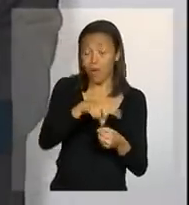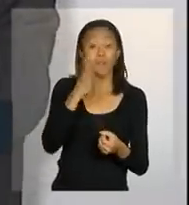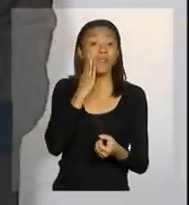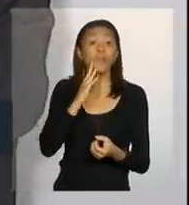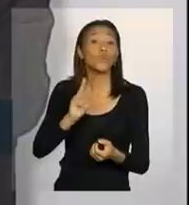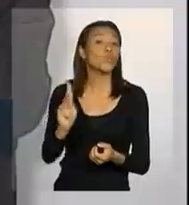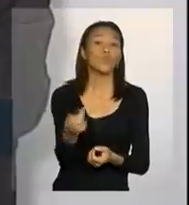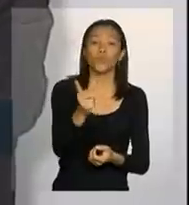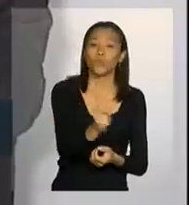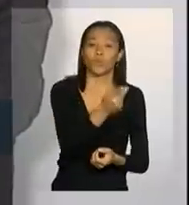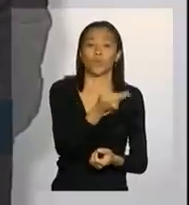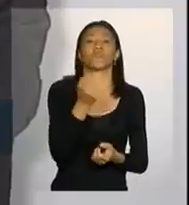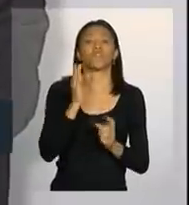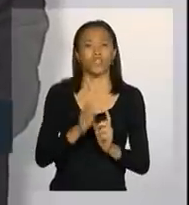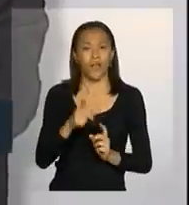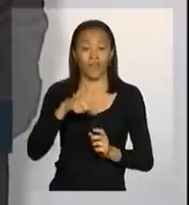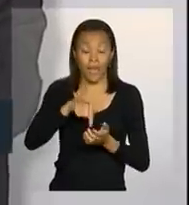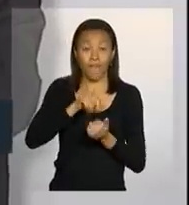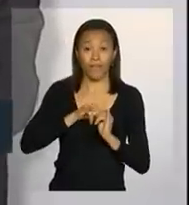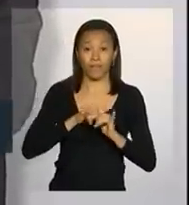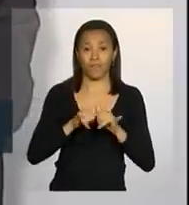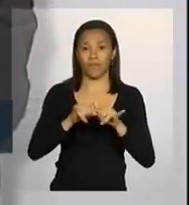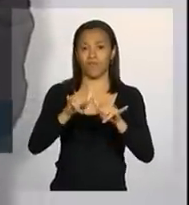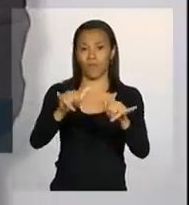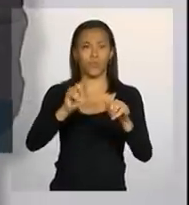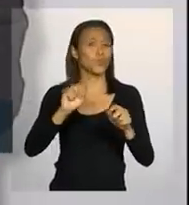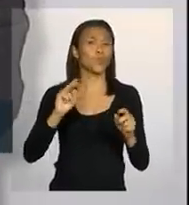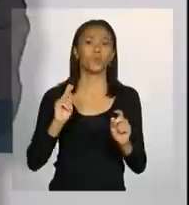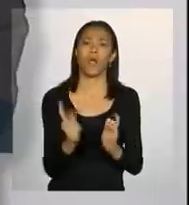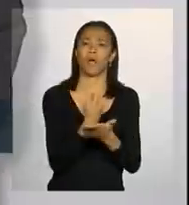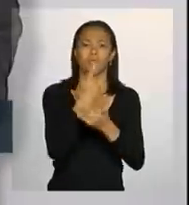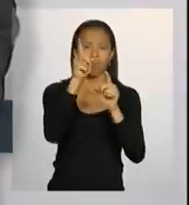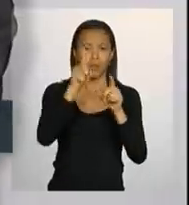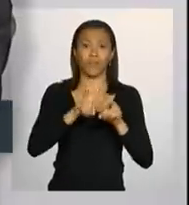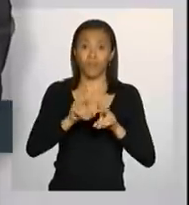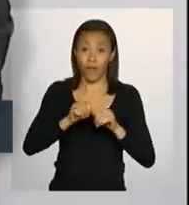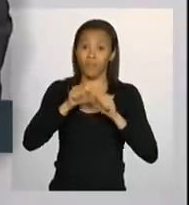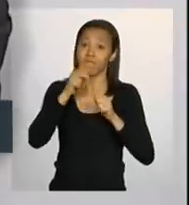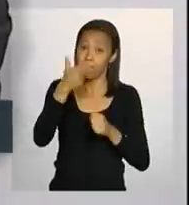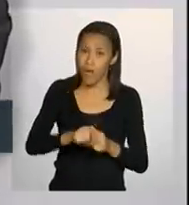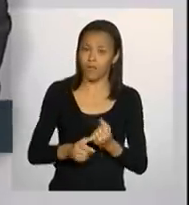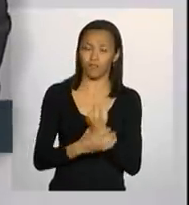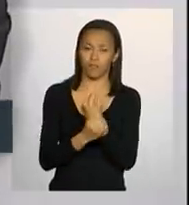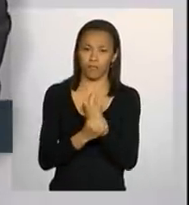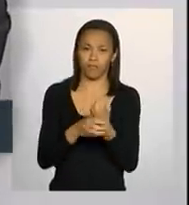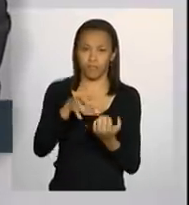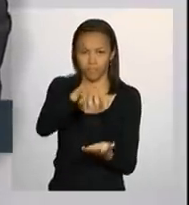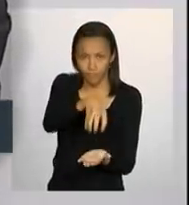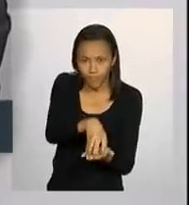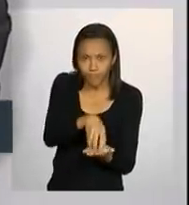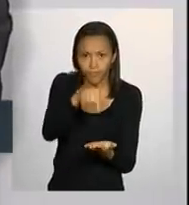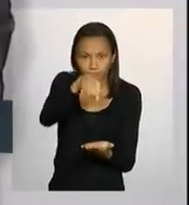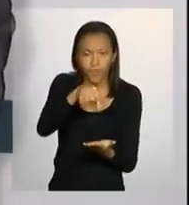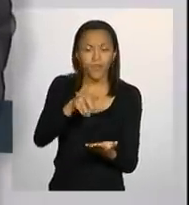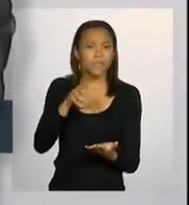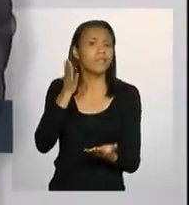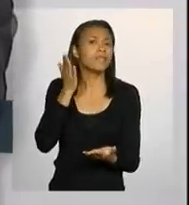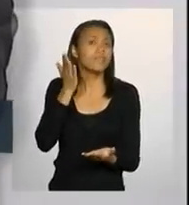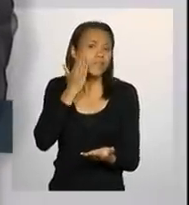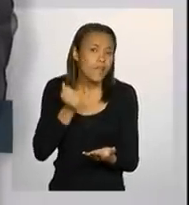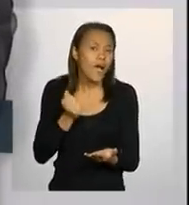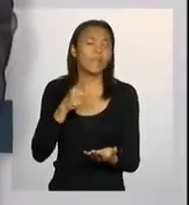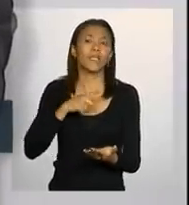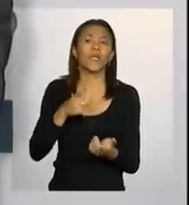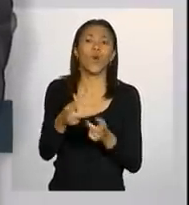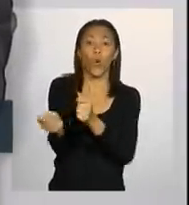que já existe no Brasil e pensa no futuro e incrementar essa rede ainda mais. Para que a gente tenha o máximo de controle,